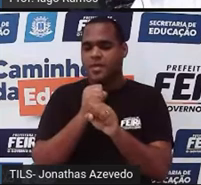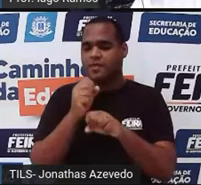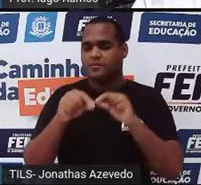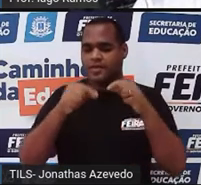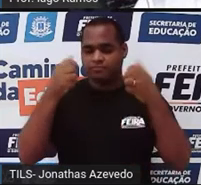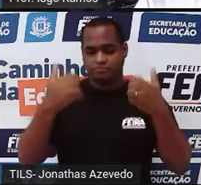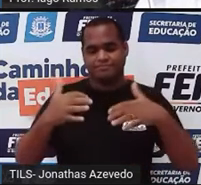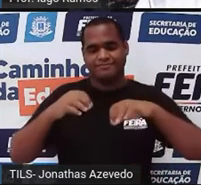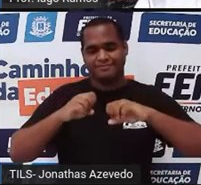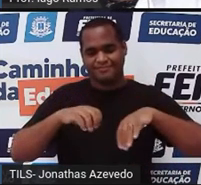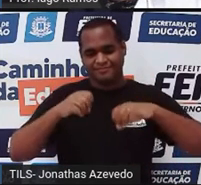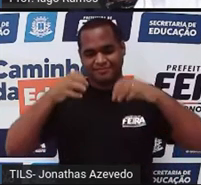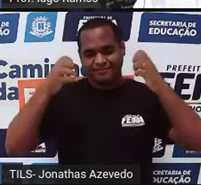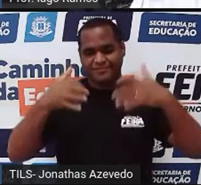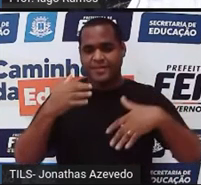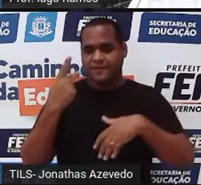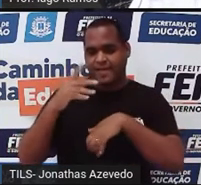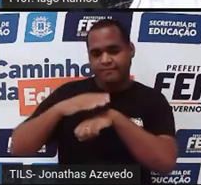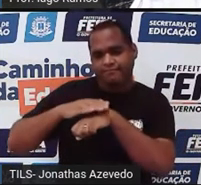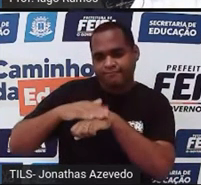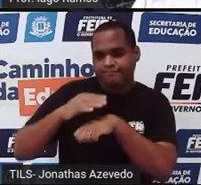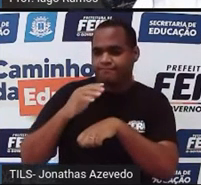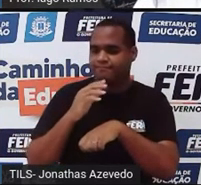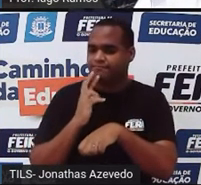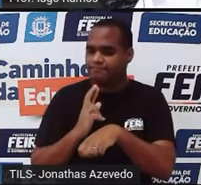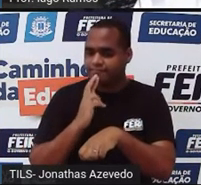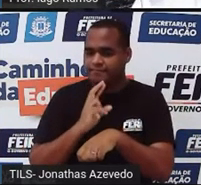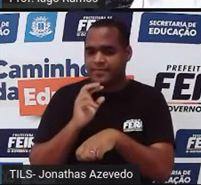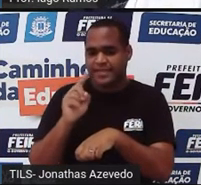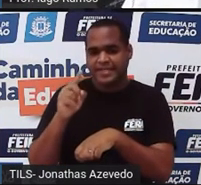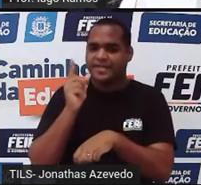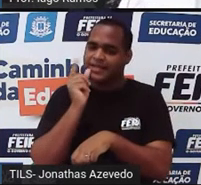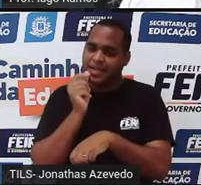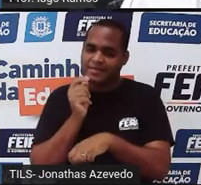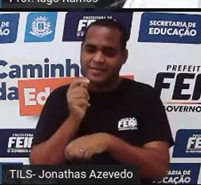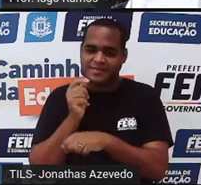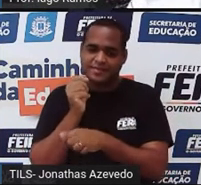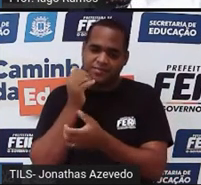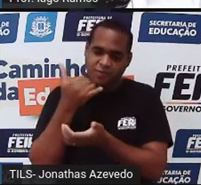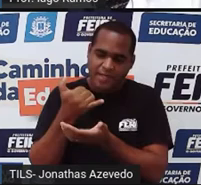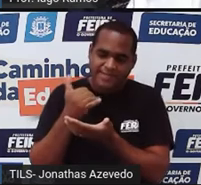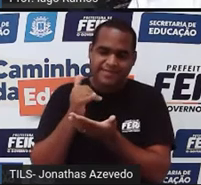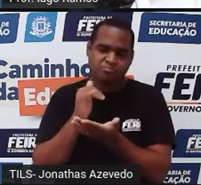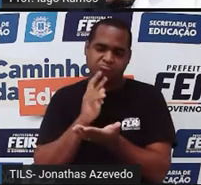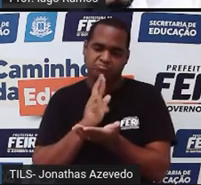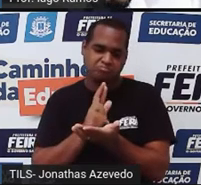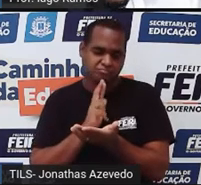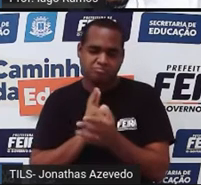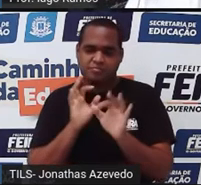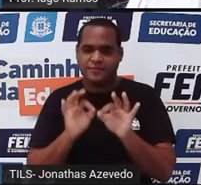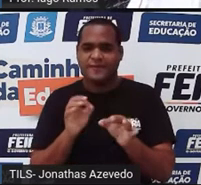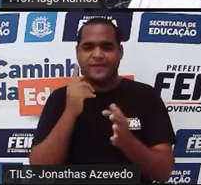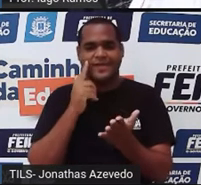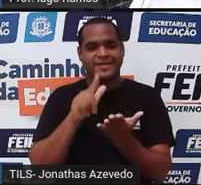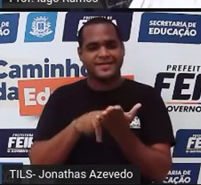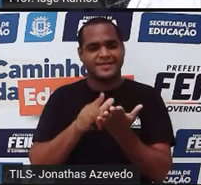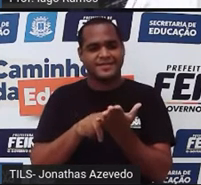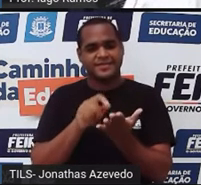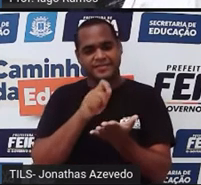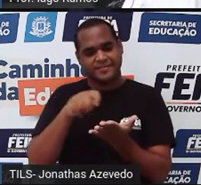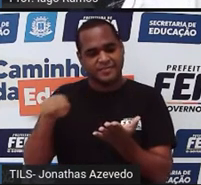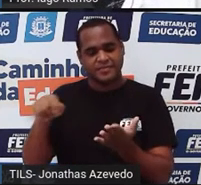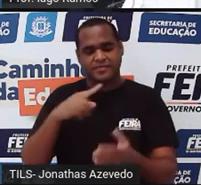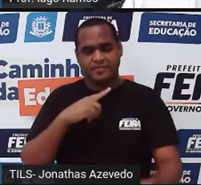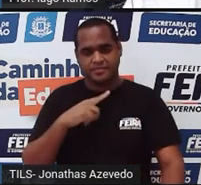E é por isso que é legal você ter seu caderno, é legal você ter aí o lápis à borracha, uma caneta para fazer anotações.